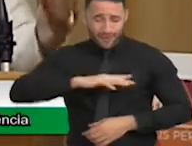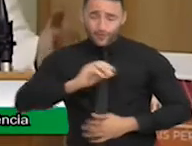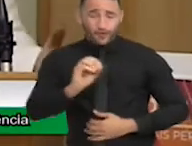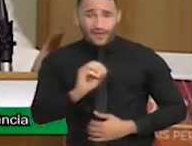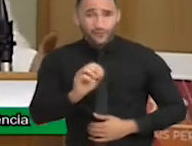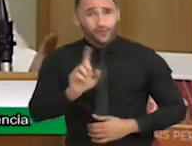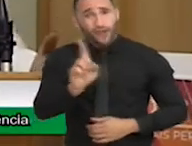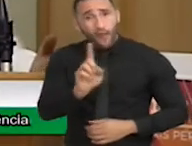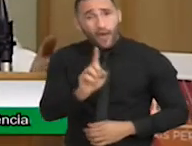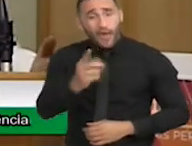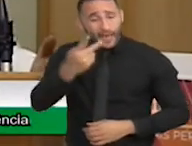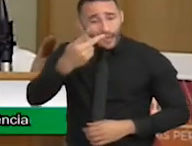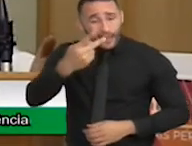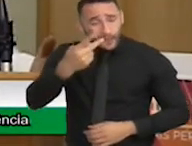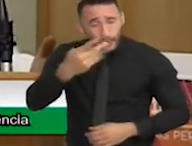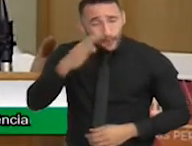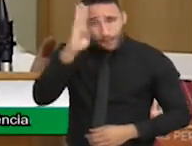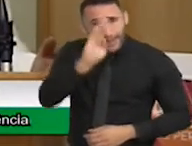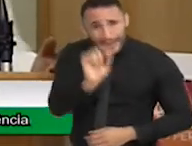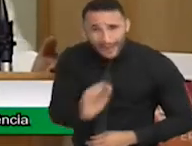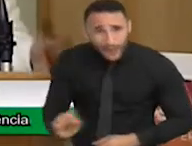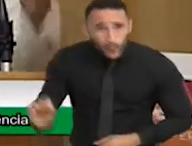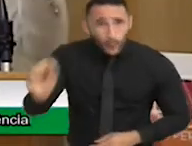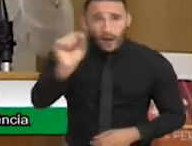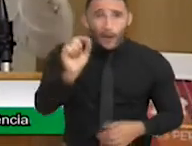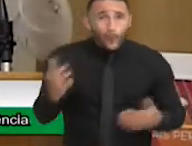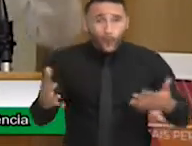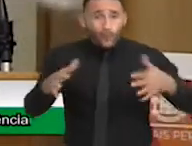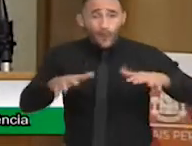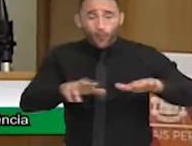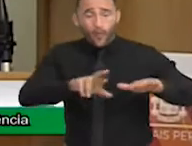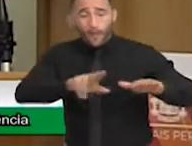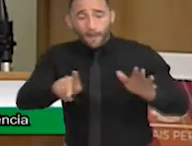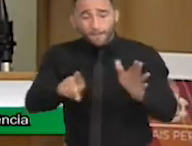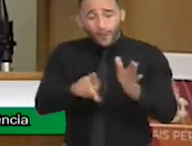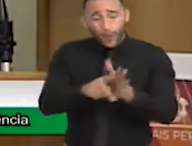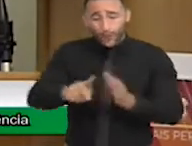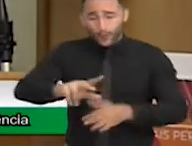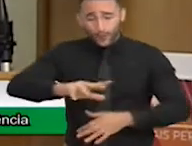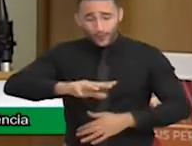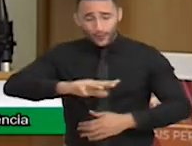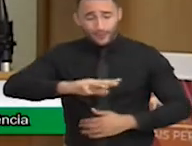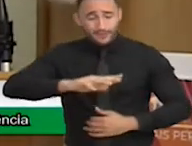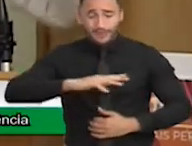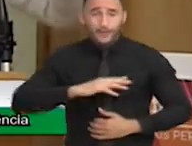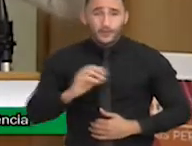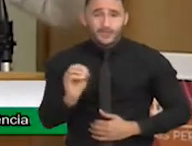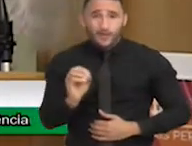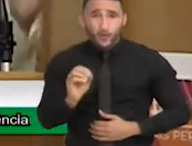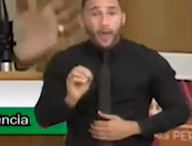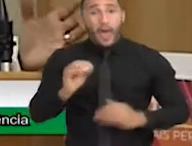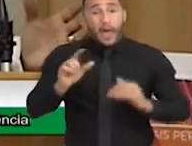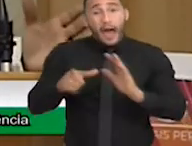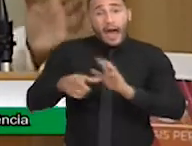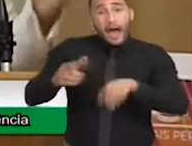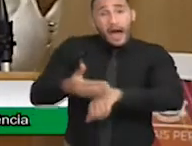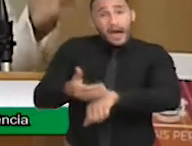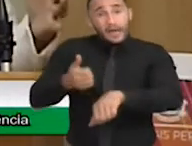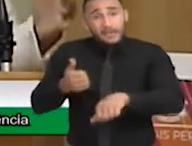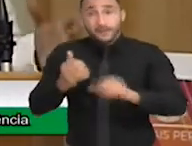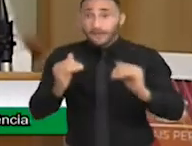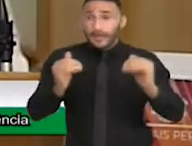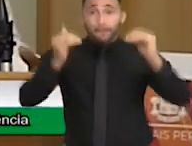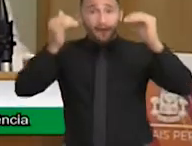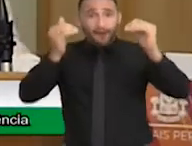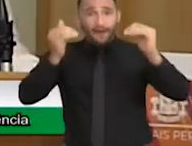A gente tem que pensar que a inclusão não vem do município, ela vem da esfera federal, estadual e municipal. E a